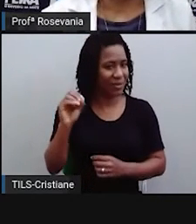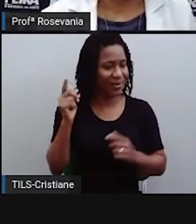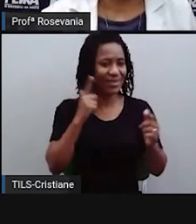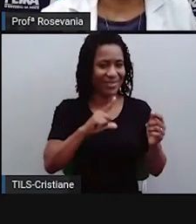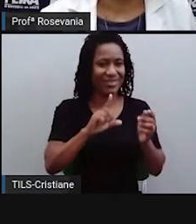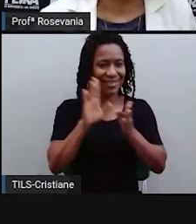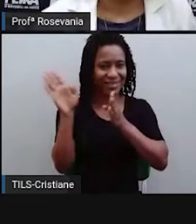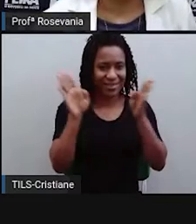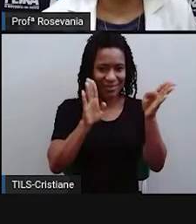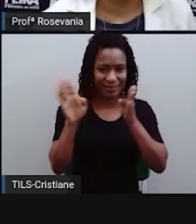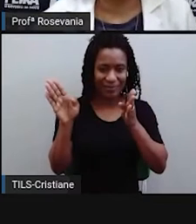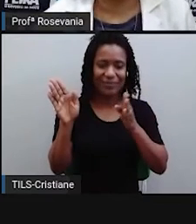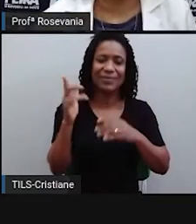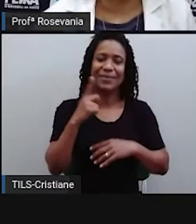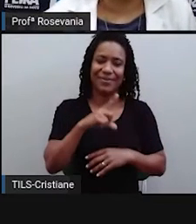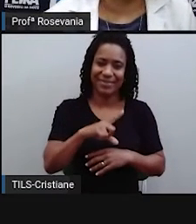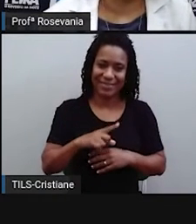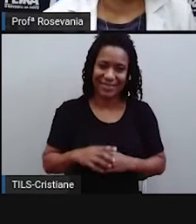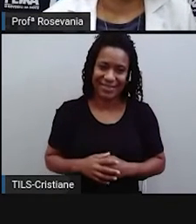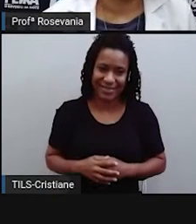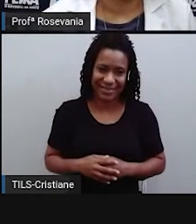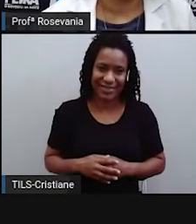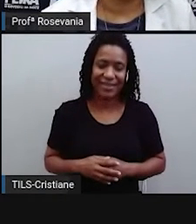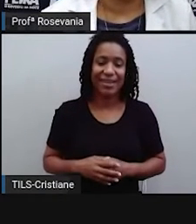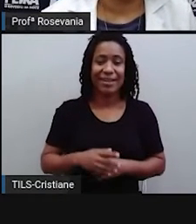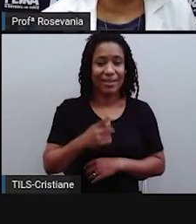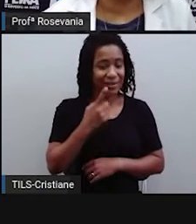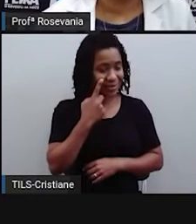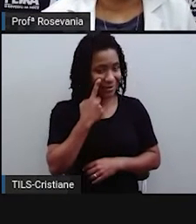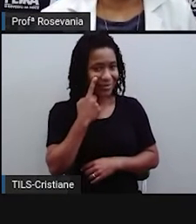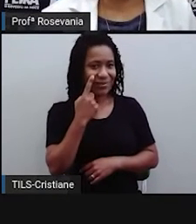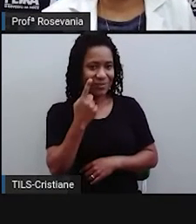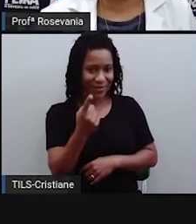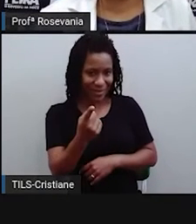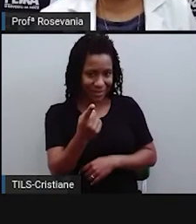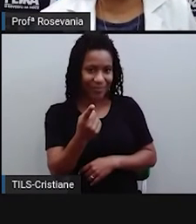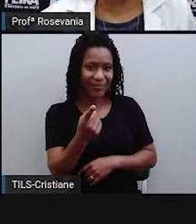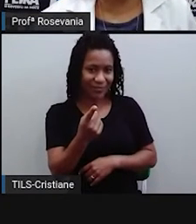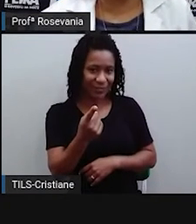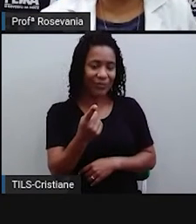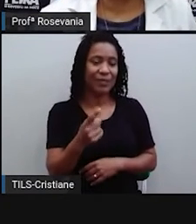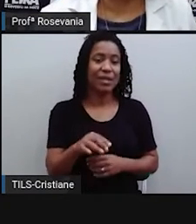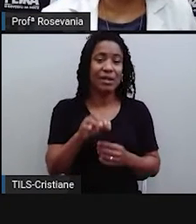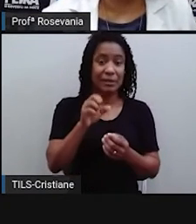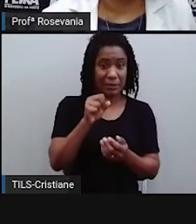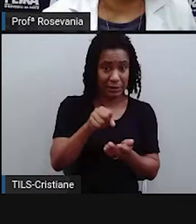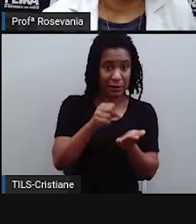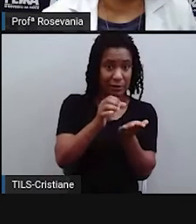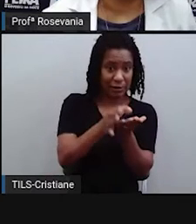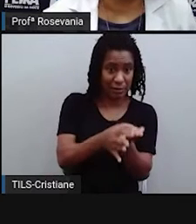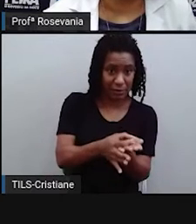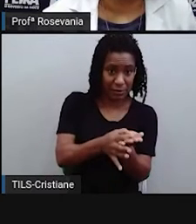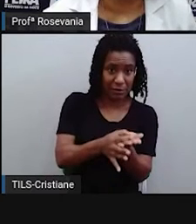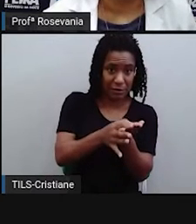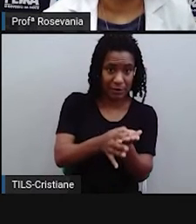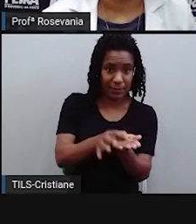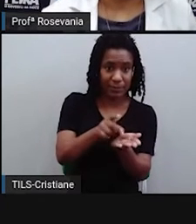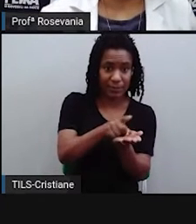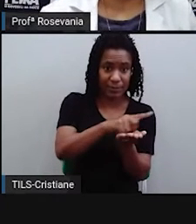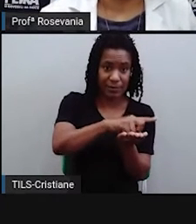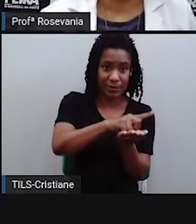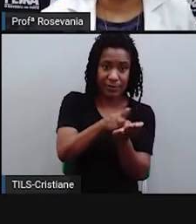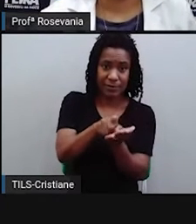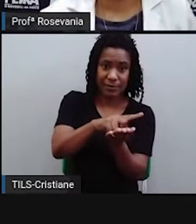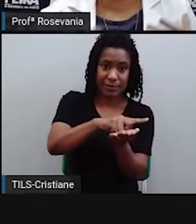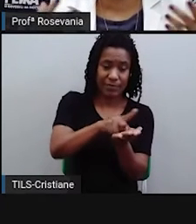Então, esses instrumentos de orientação, como eu falei para vocês, a bússola, se você souber a direção, né? Para onde você está indo,